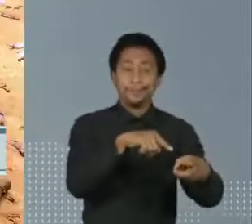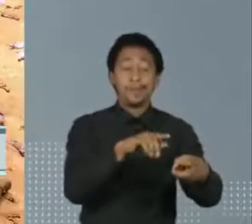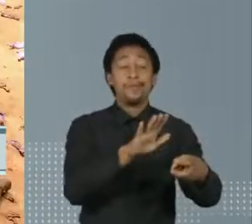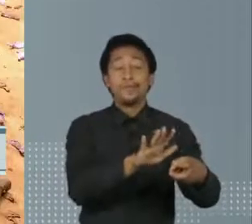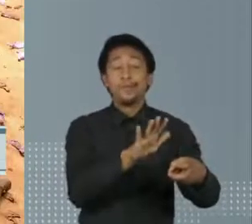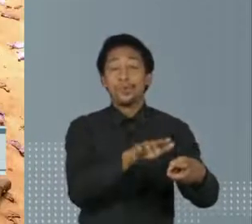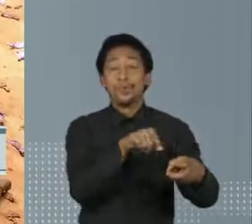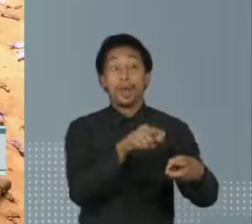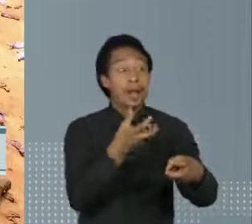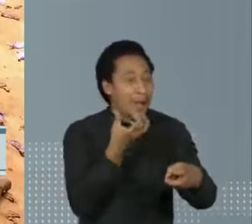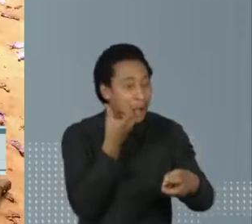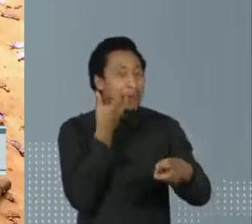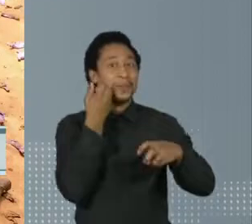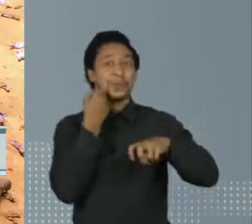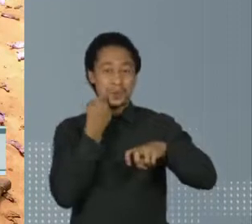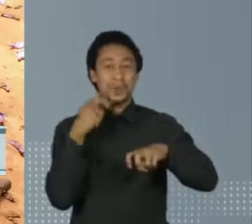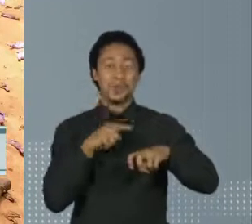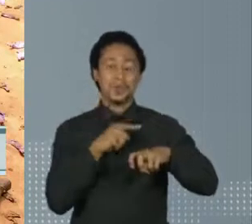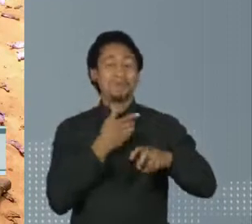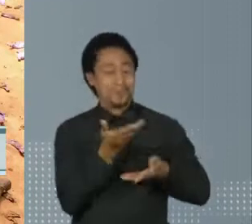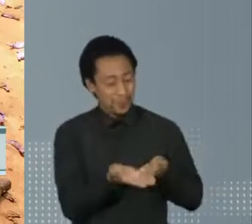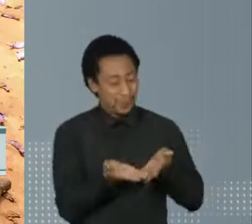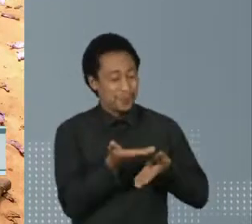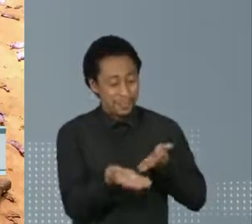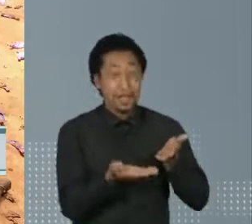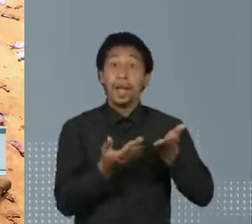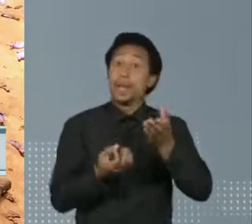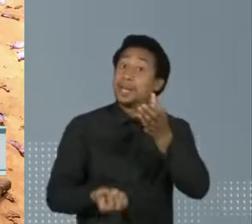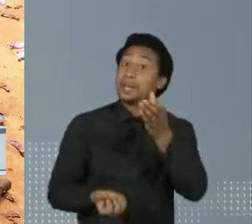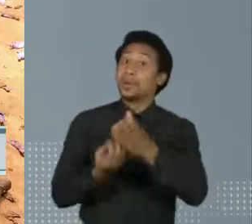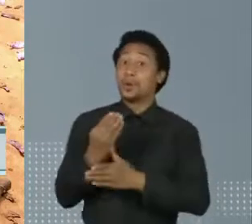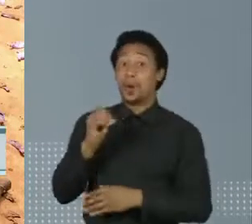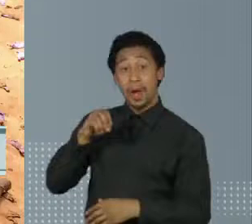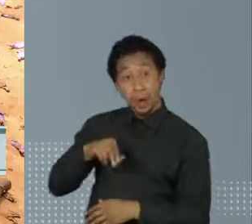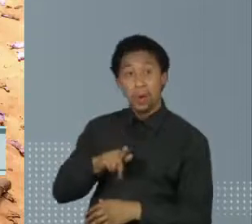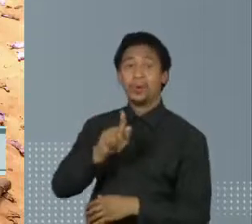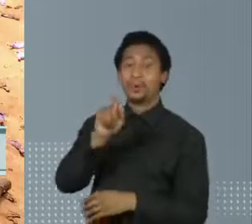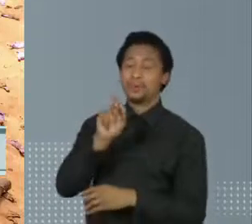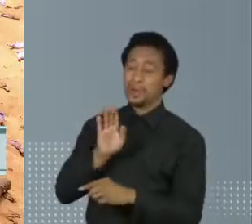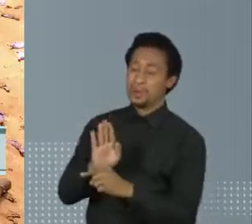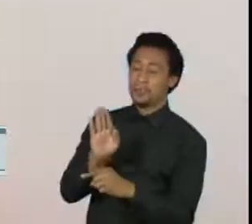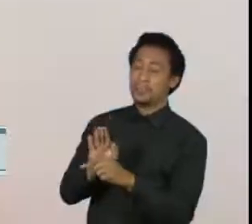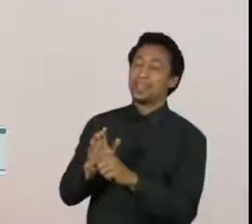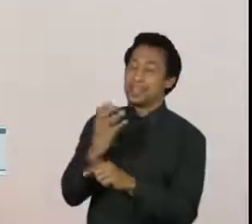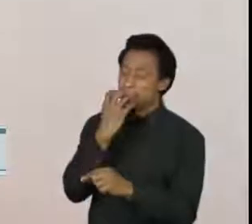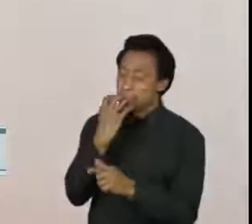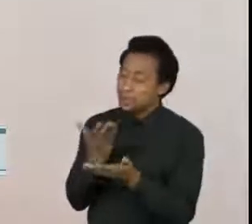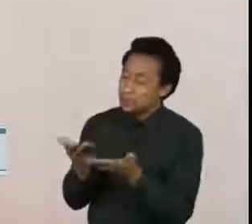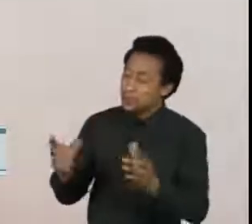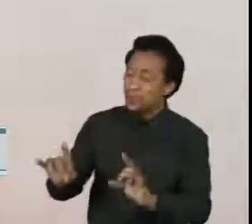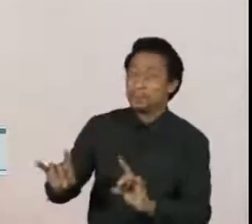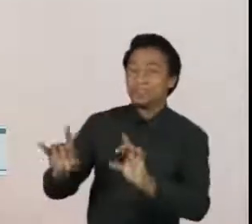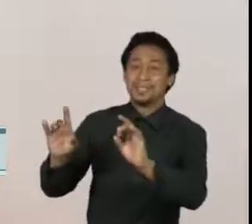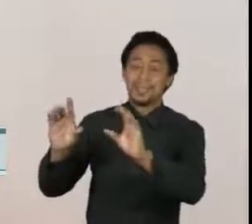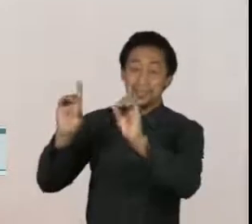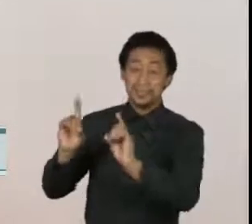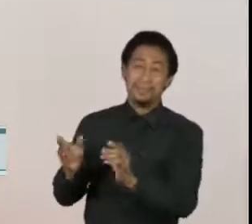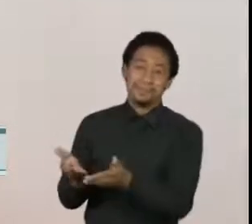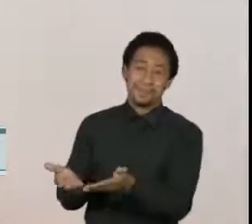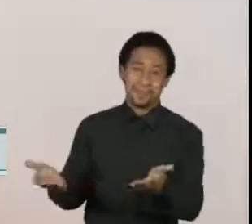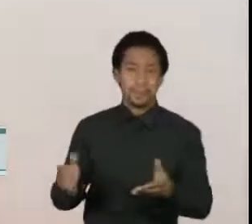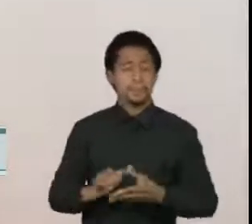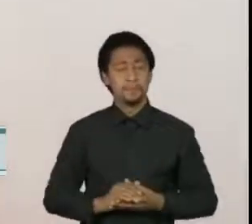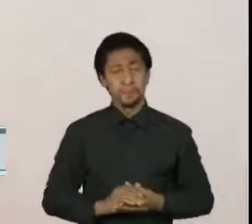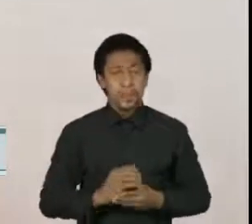Cão Deirante, para estimular as adoções e ensinar como cuidar de pets especiais. São animais que as pessoas